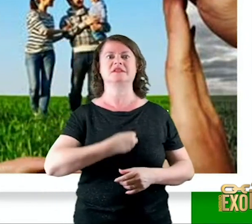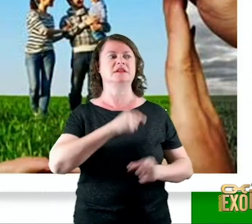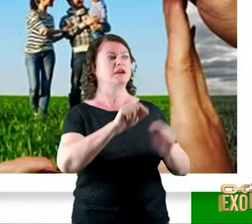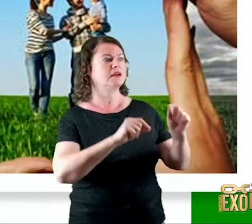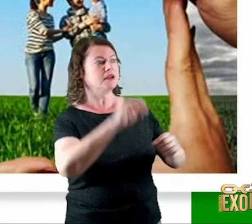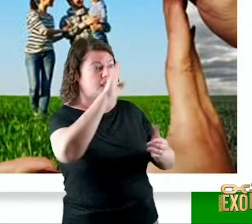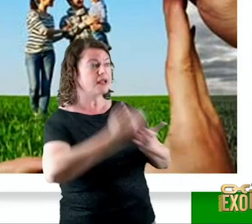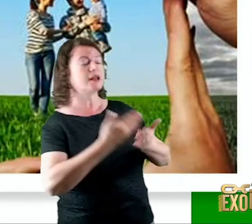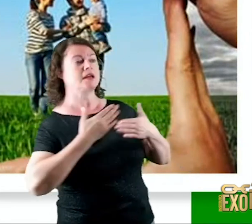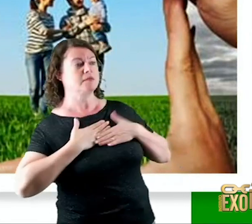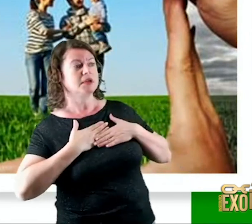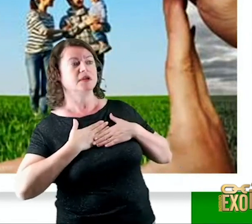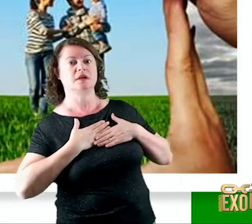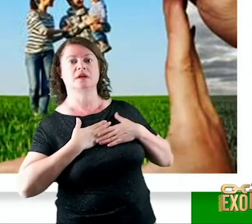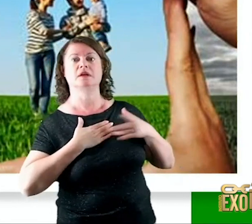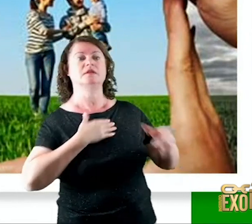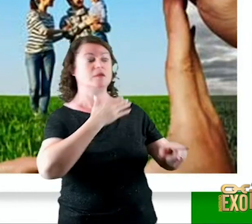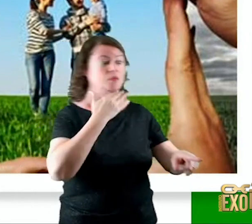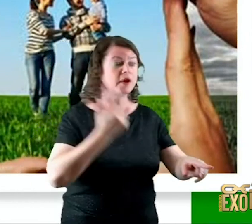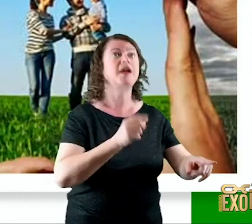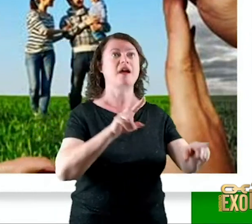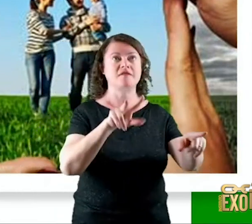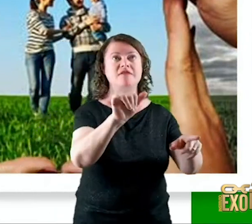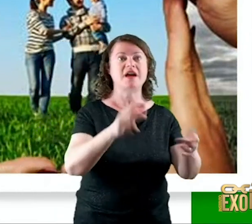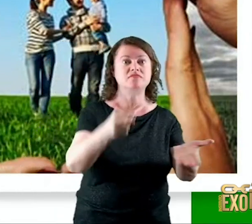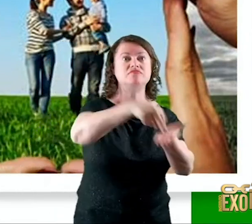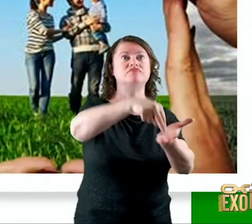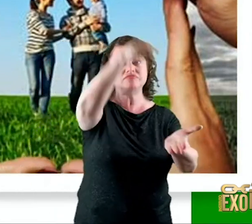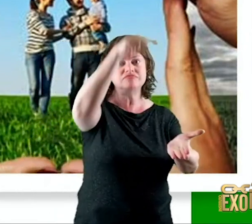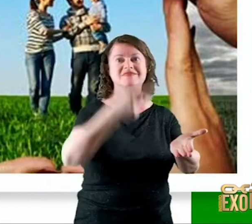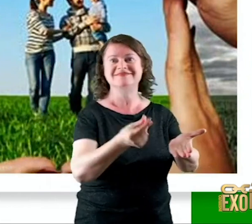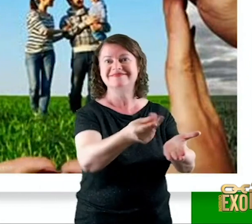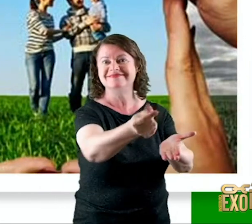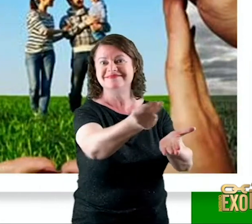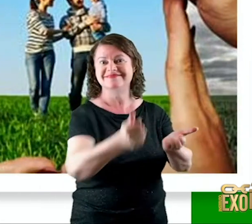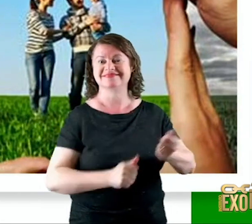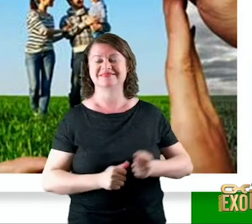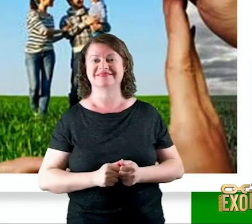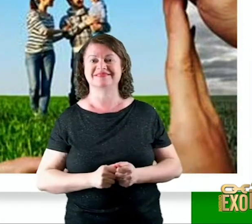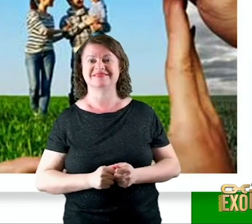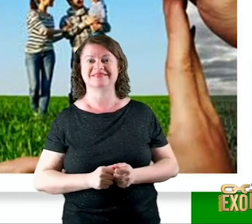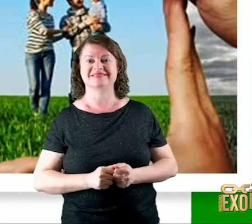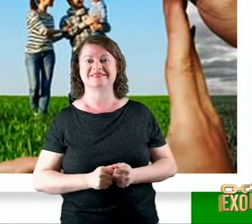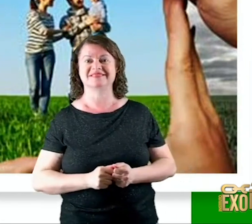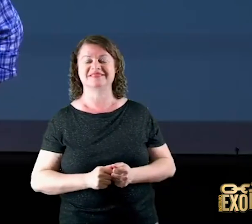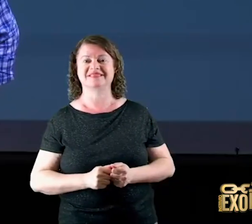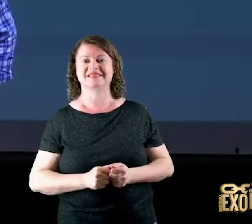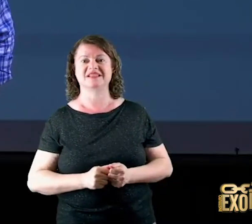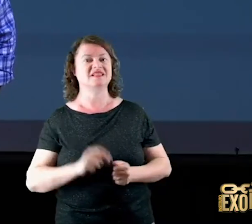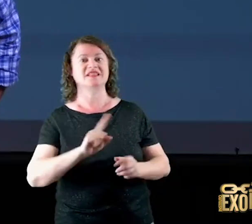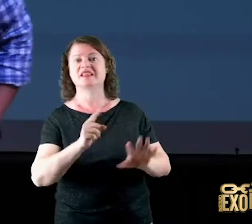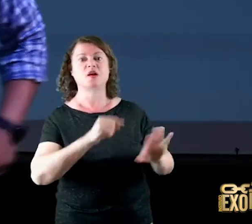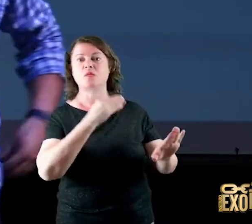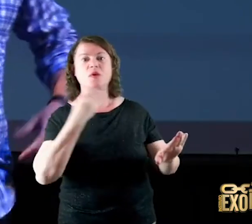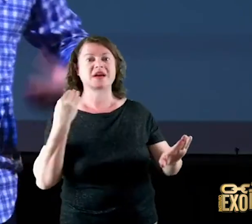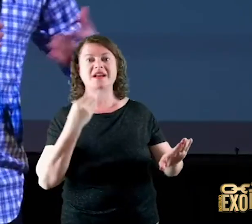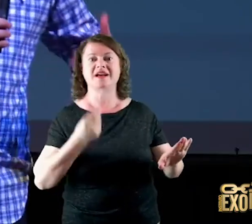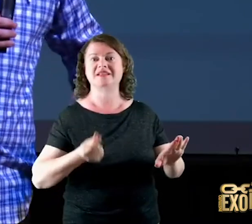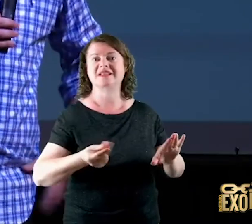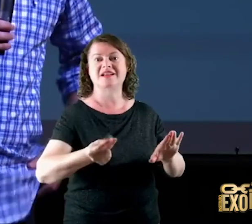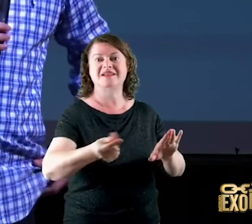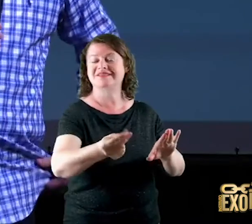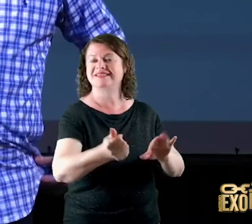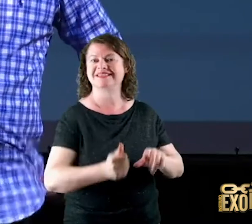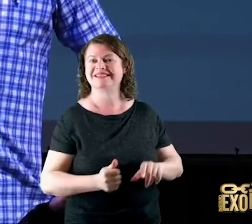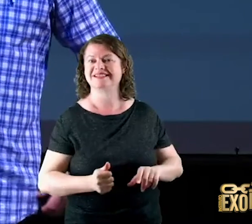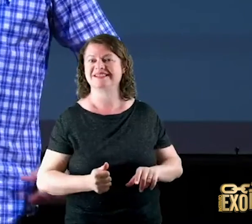não morrerá eternamente olha que pergunta você crê nisso? Deus está perguntando para Maria irmã